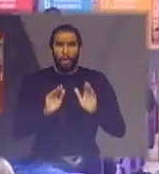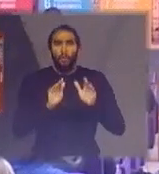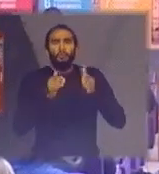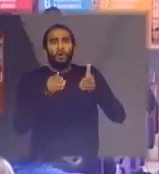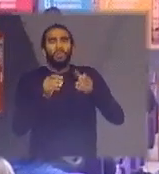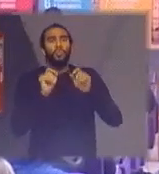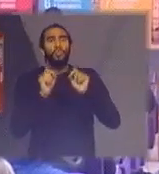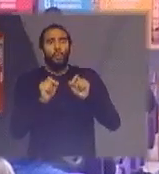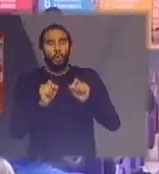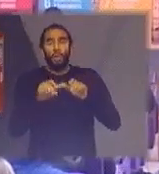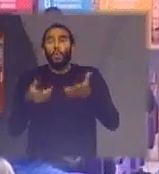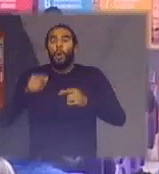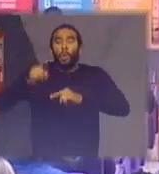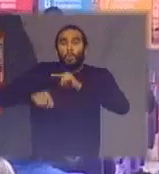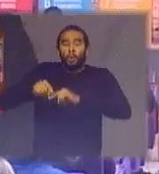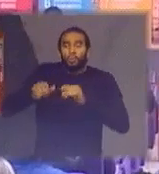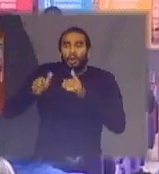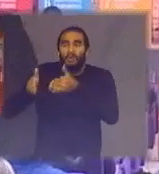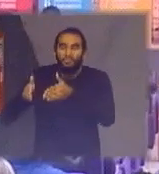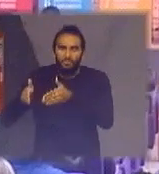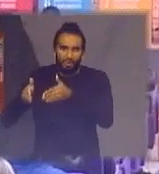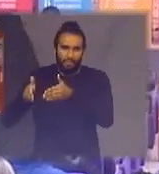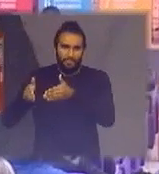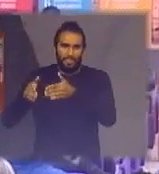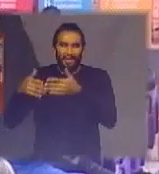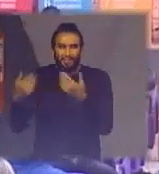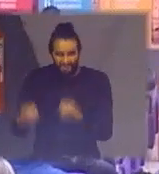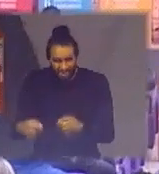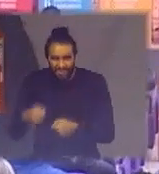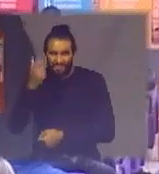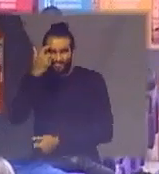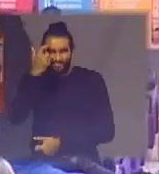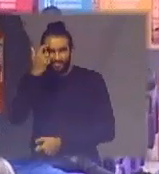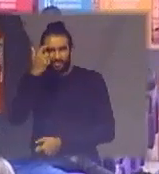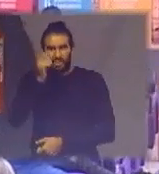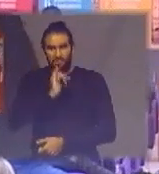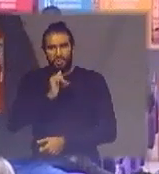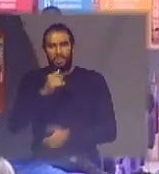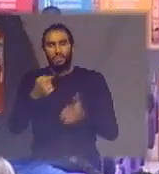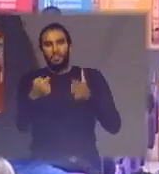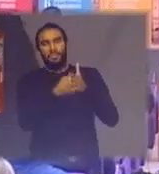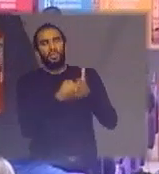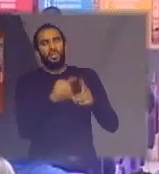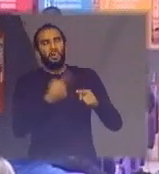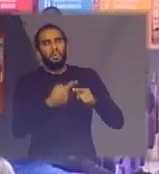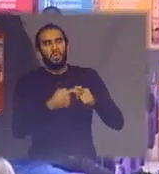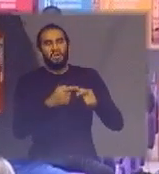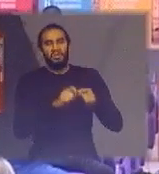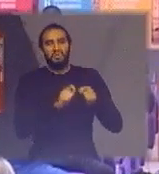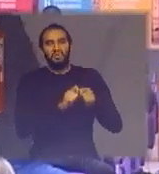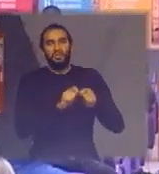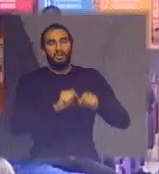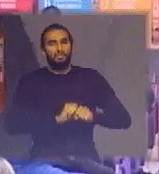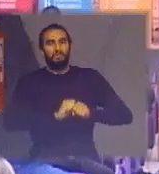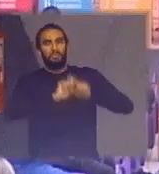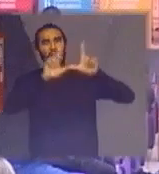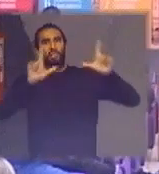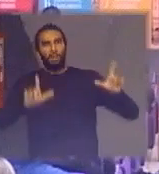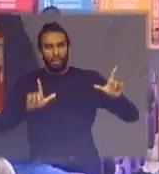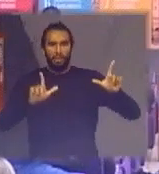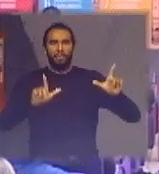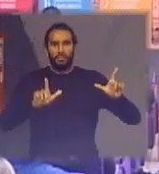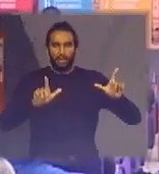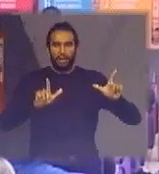com que produto você quer entregar então acho que tem que ser pensado dessa forma então quando a pessoa pergunta por que não se pratica amplamente para a gestão